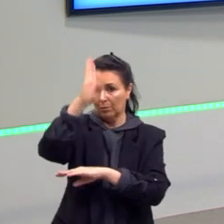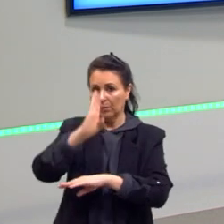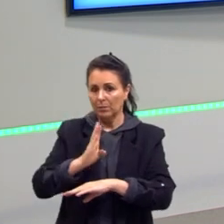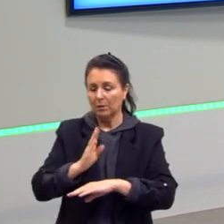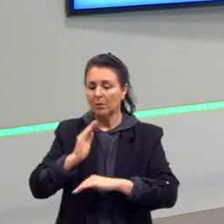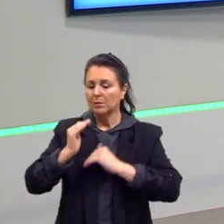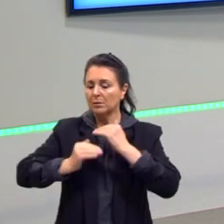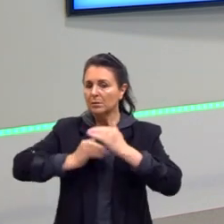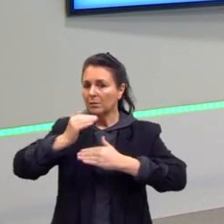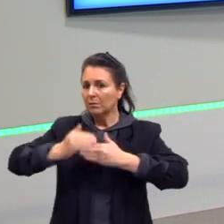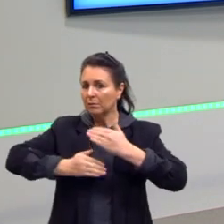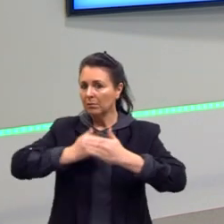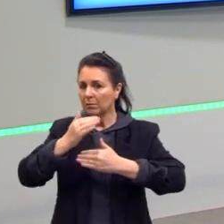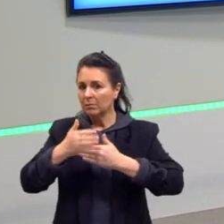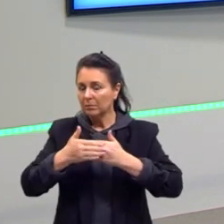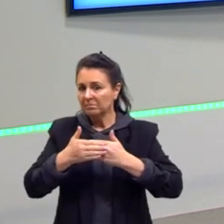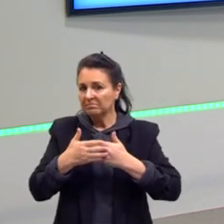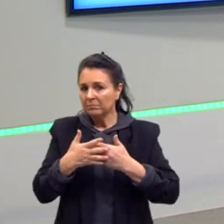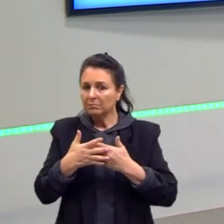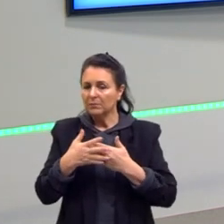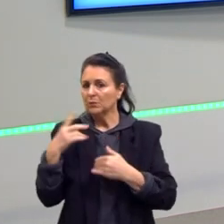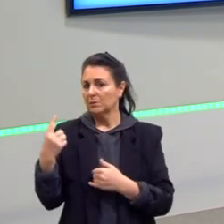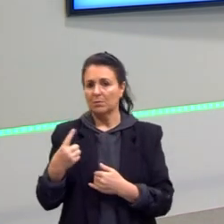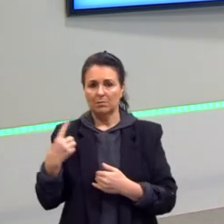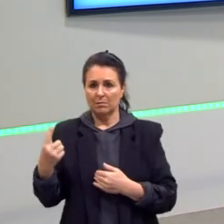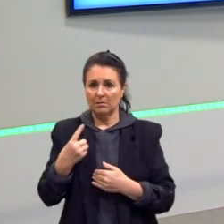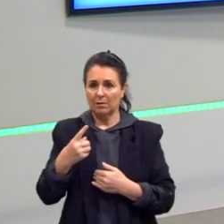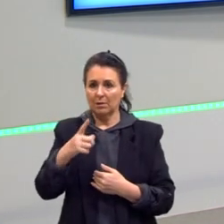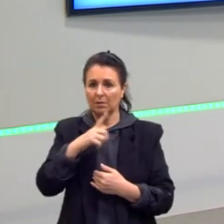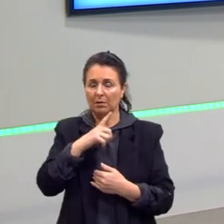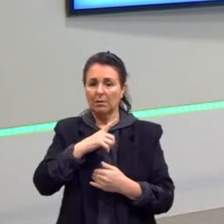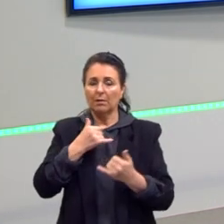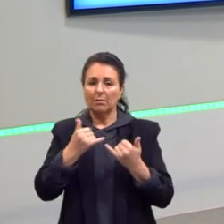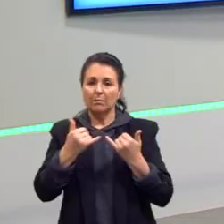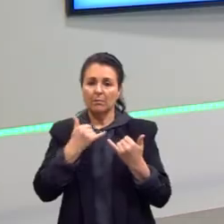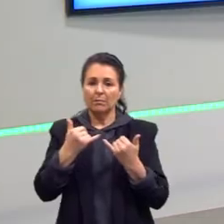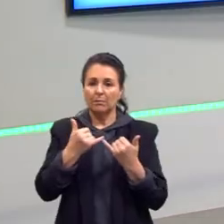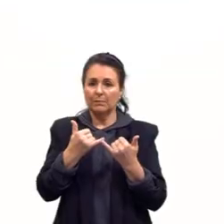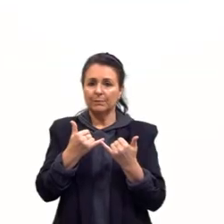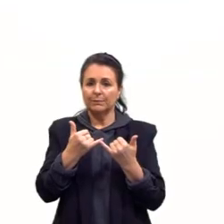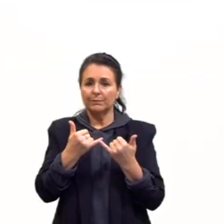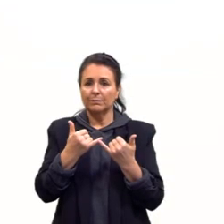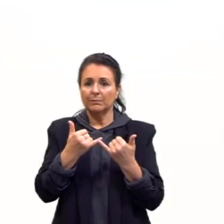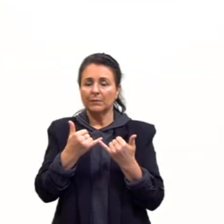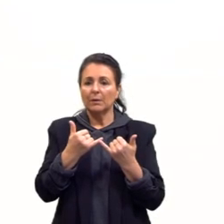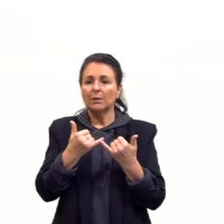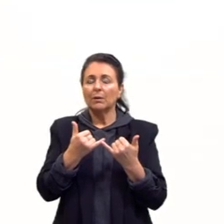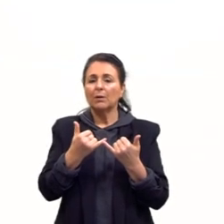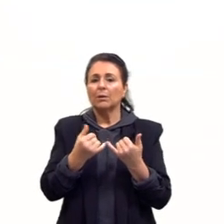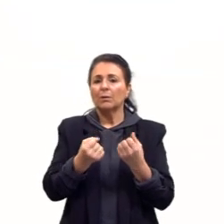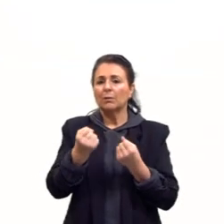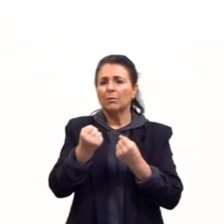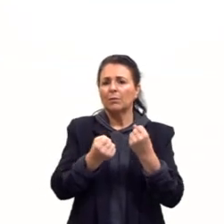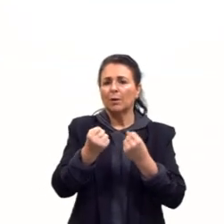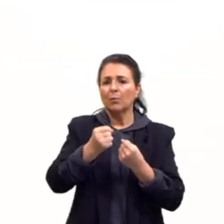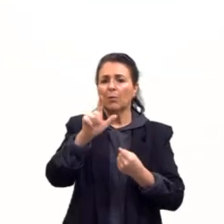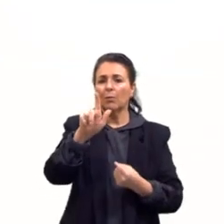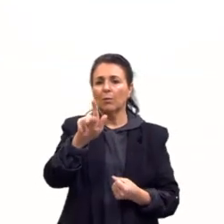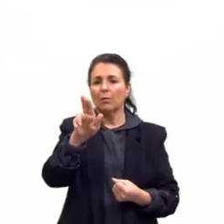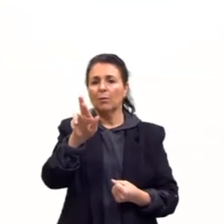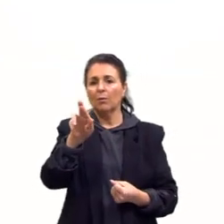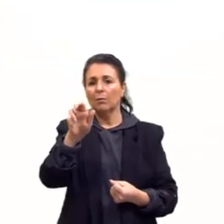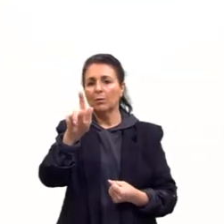desenvolve a meio, meio que por si só, tá, nós temos, por exemplo, a formação de um carro chamado Gurgiel aqui no Brasil,